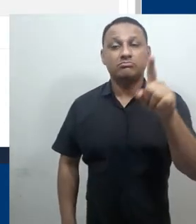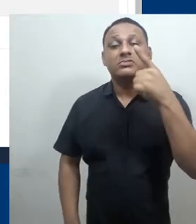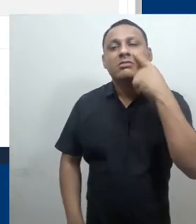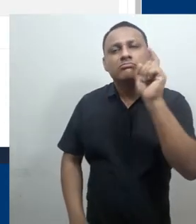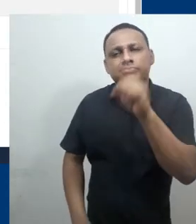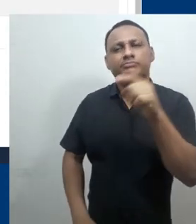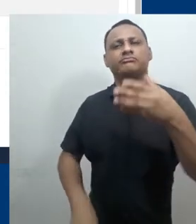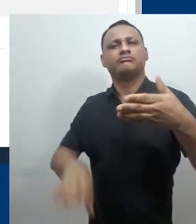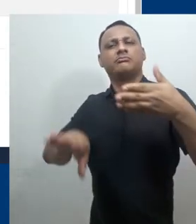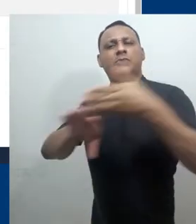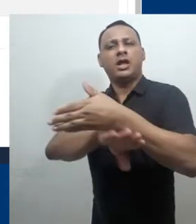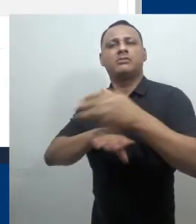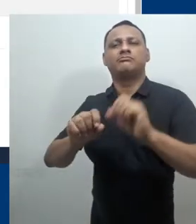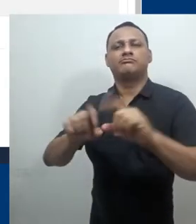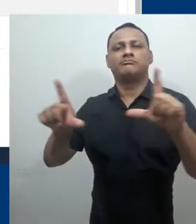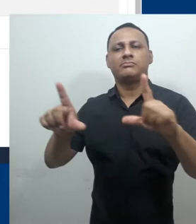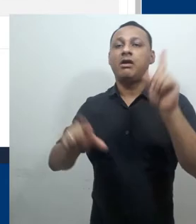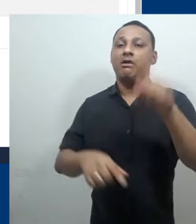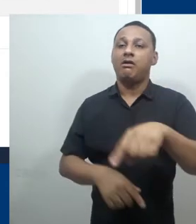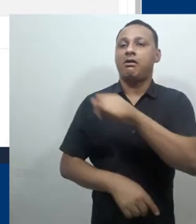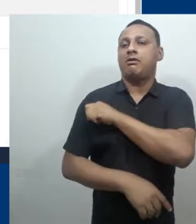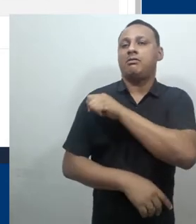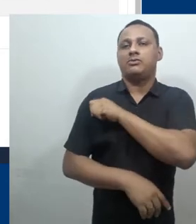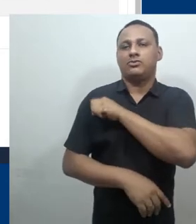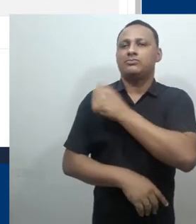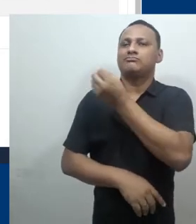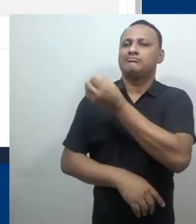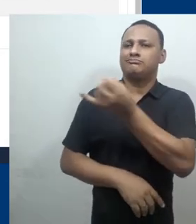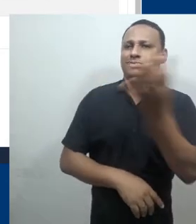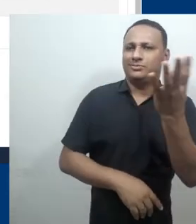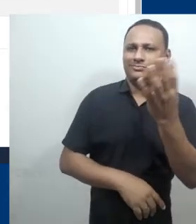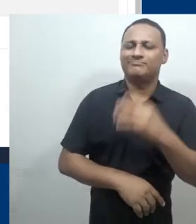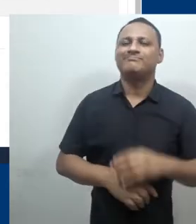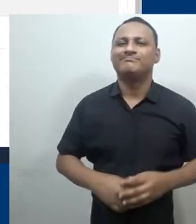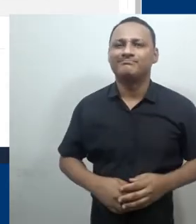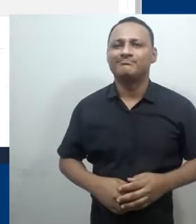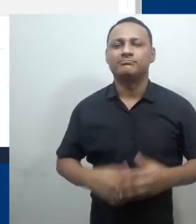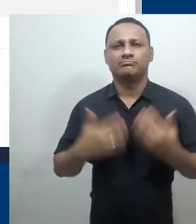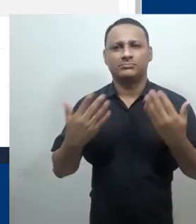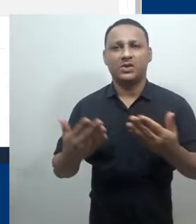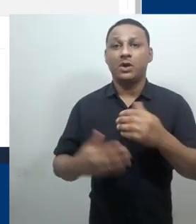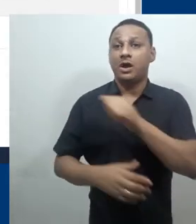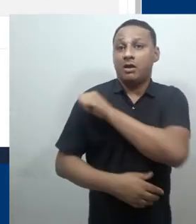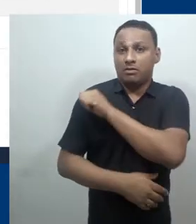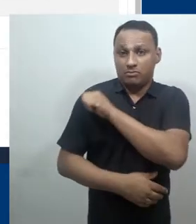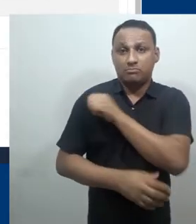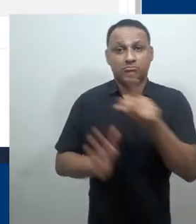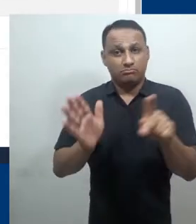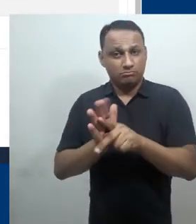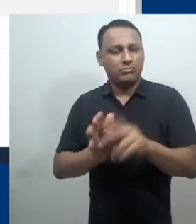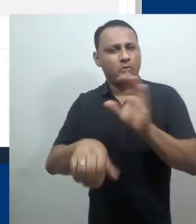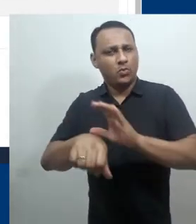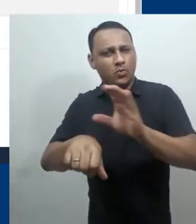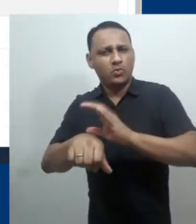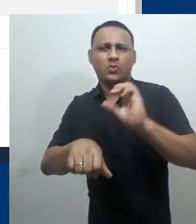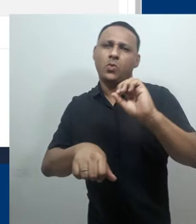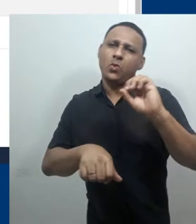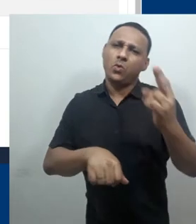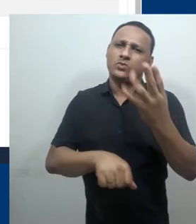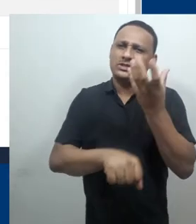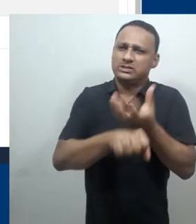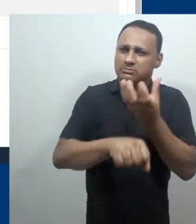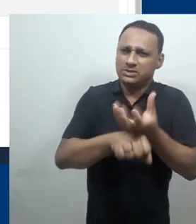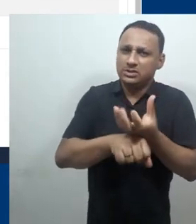na página de participantes que os estudantes têm acesso. Estudantes de um curso ou disciplina,